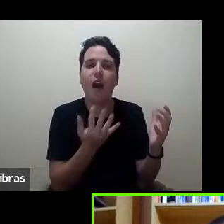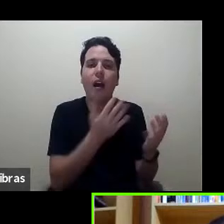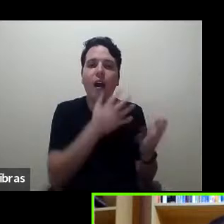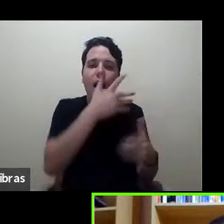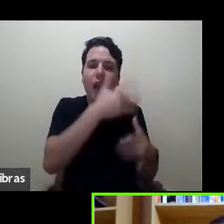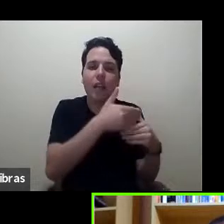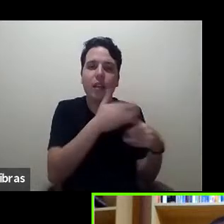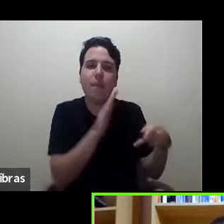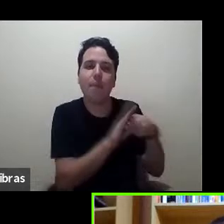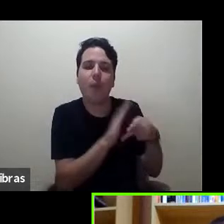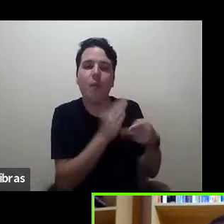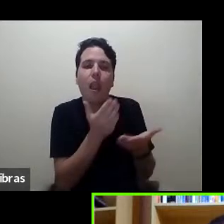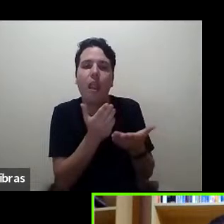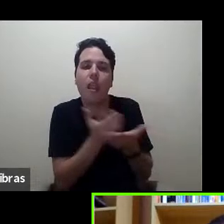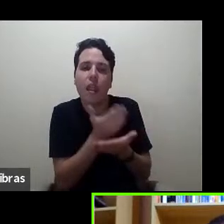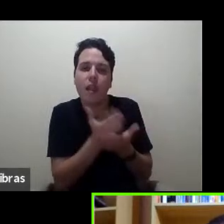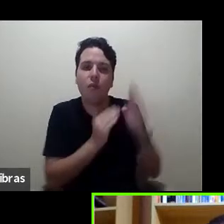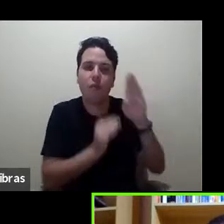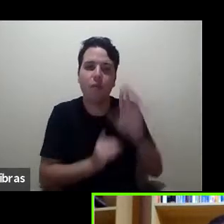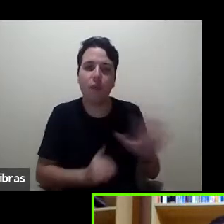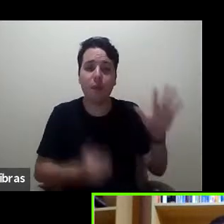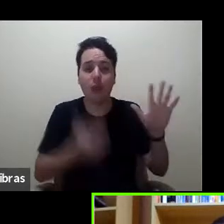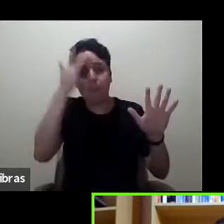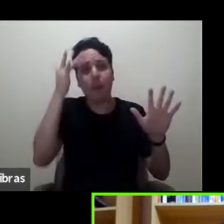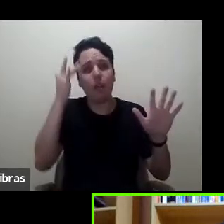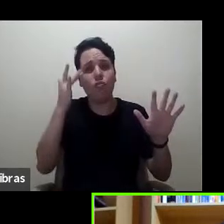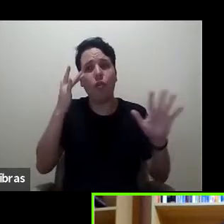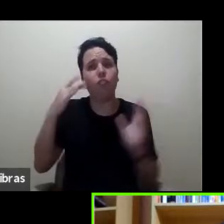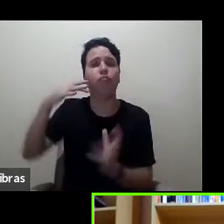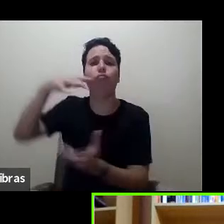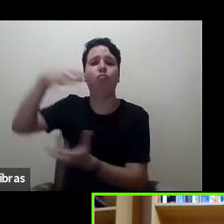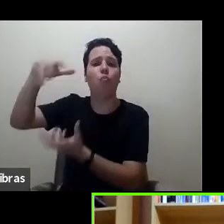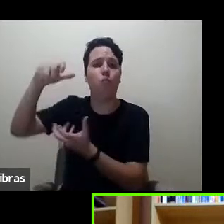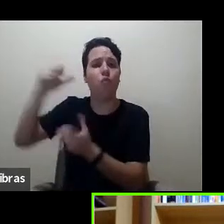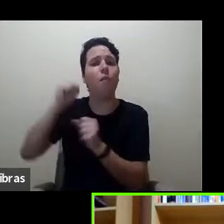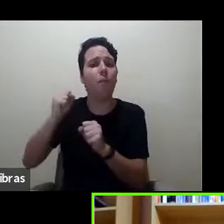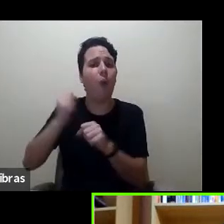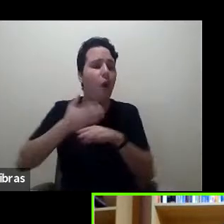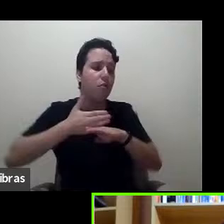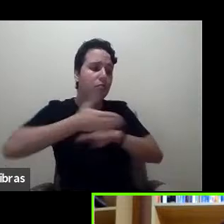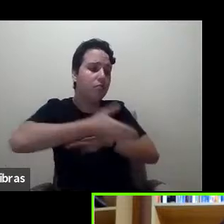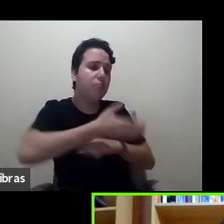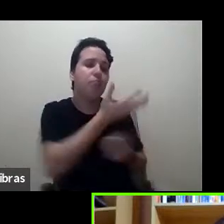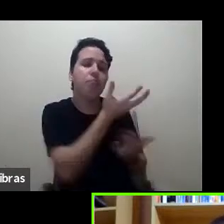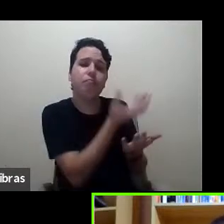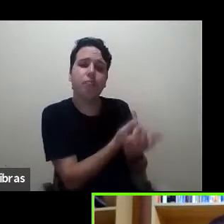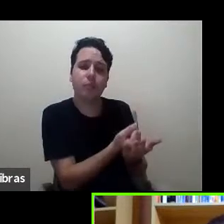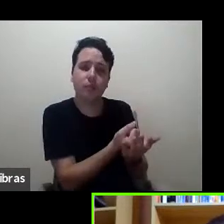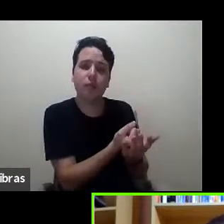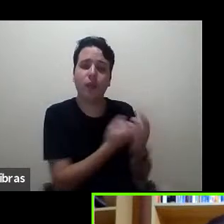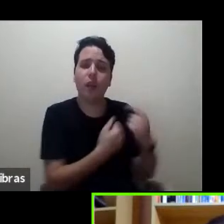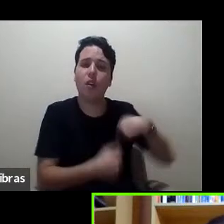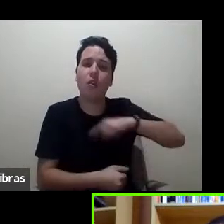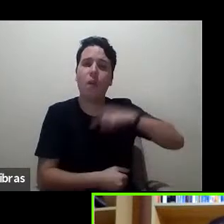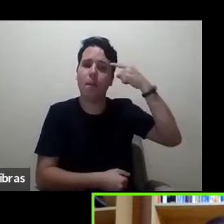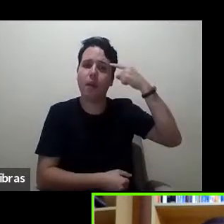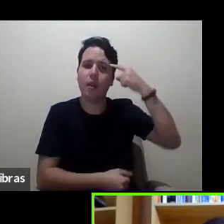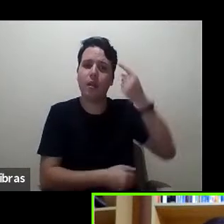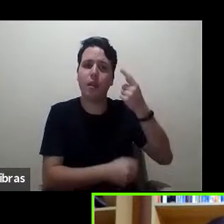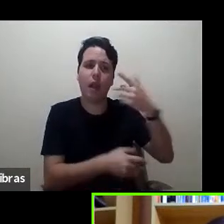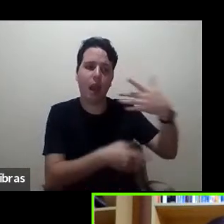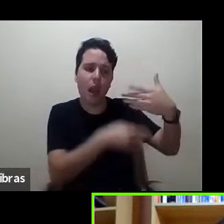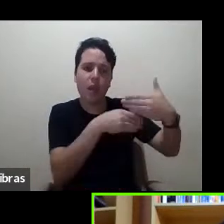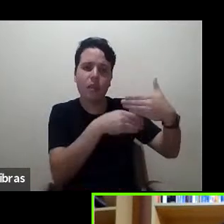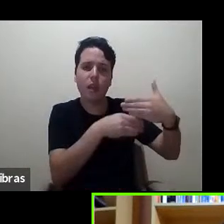lugares do mundo vão ter acesso. E nós pensamos a resenha educativa como um canal